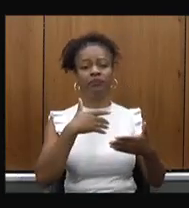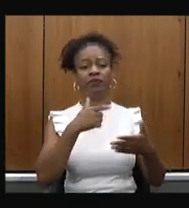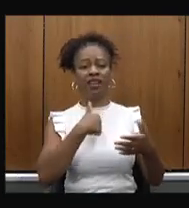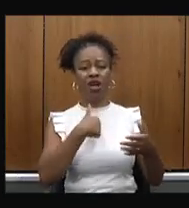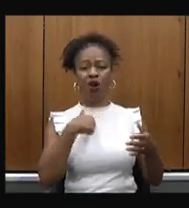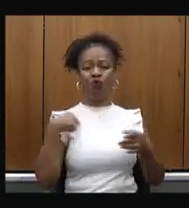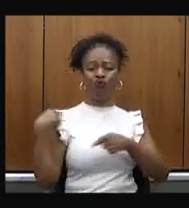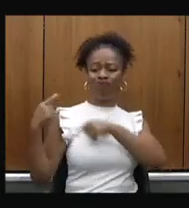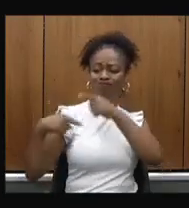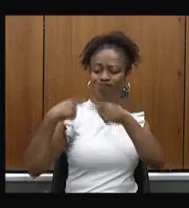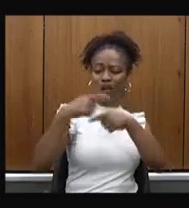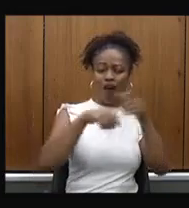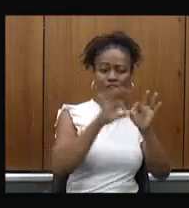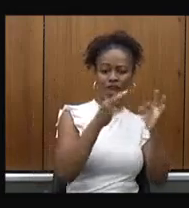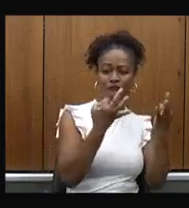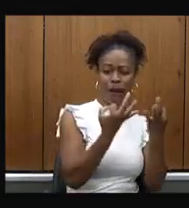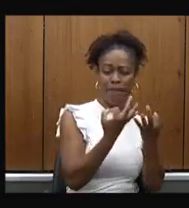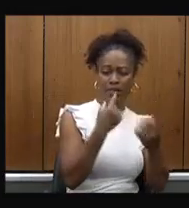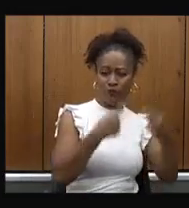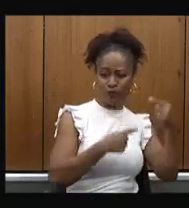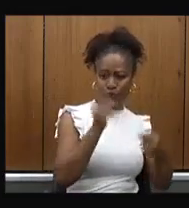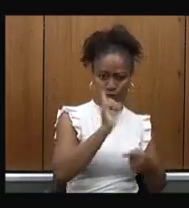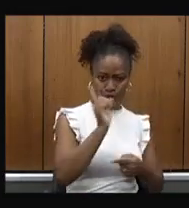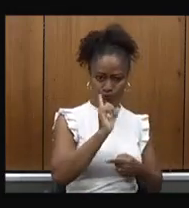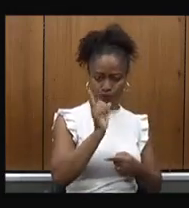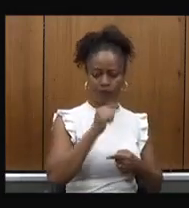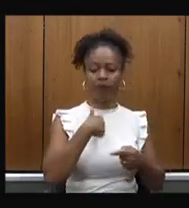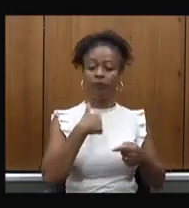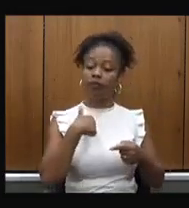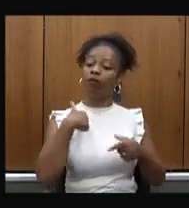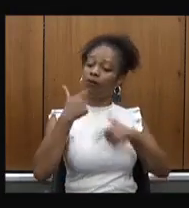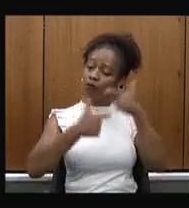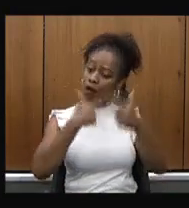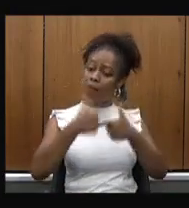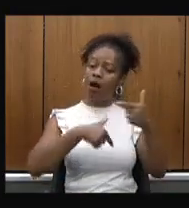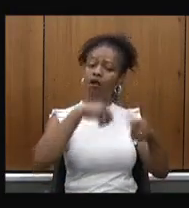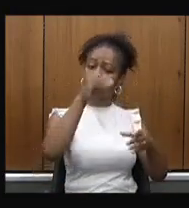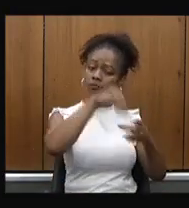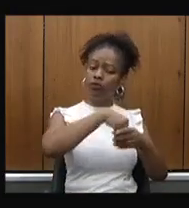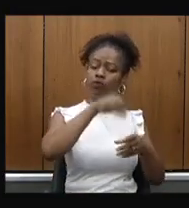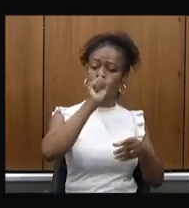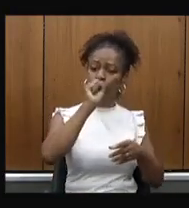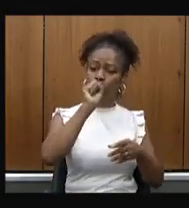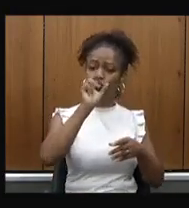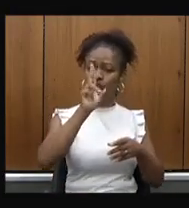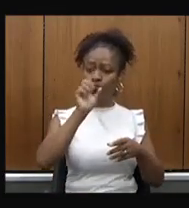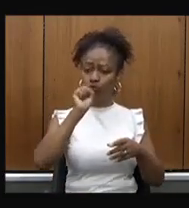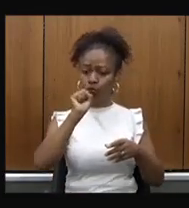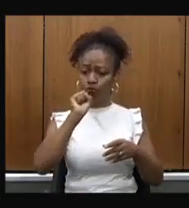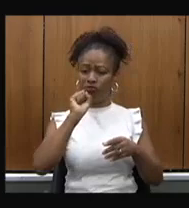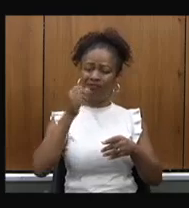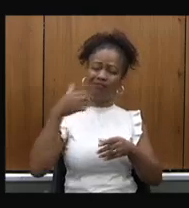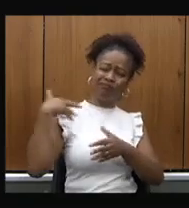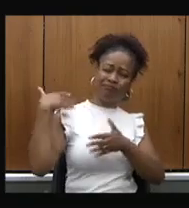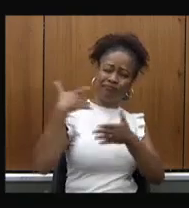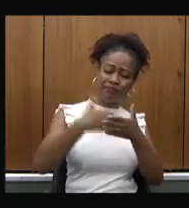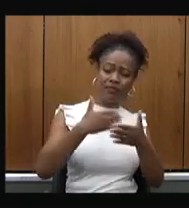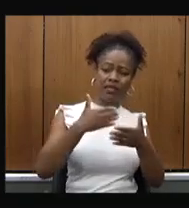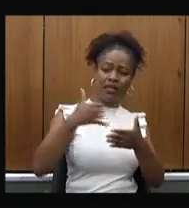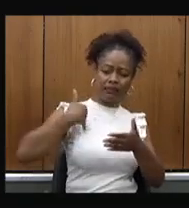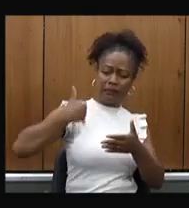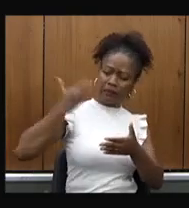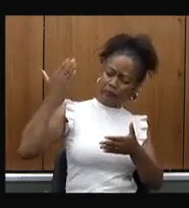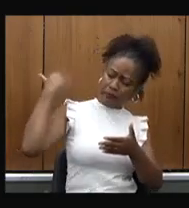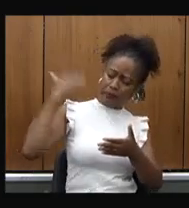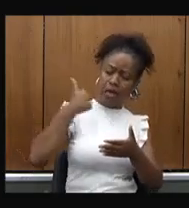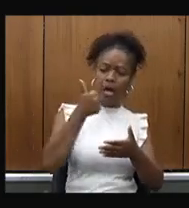políticos mas venho de uma ação no SUS desde novinho na saúde pública desde os 14 anos então diria